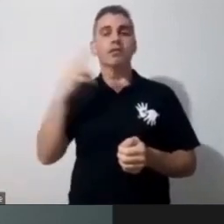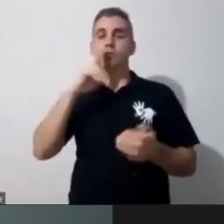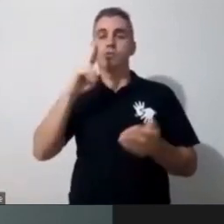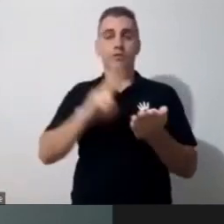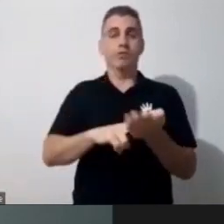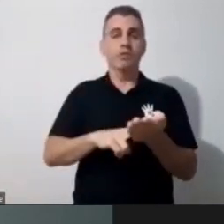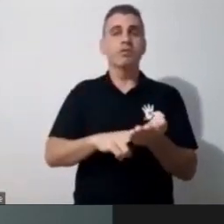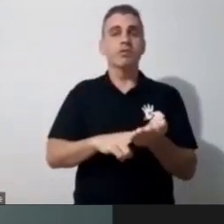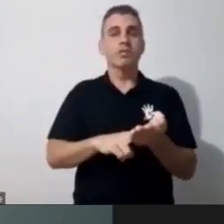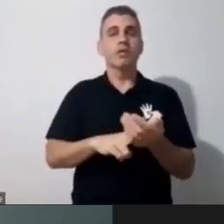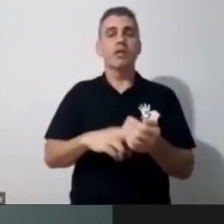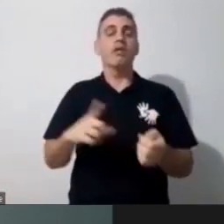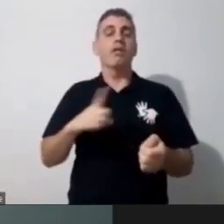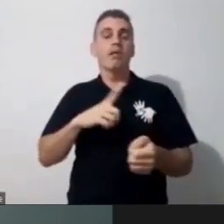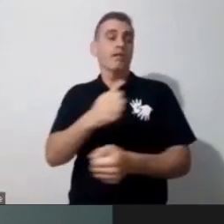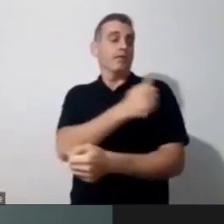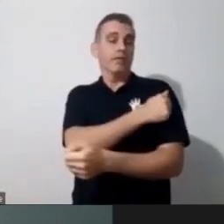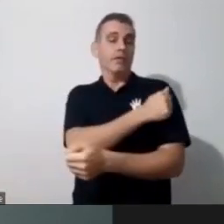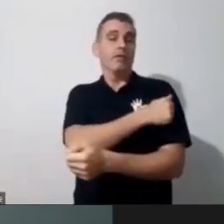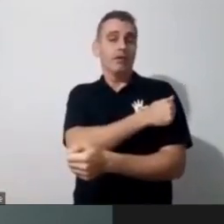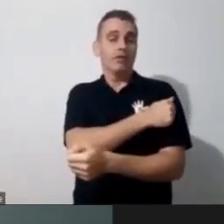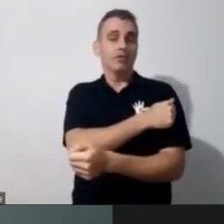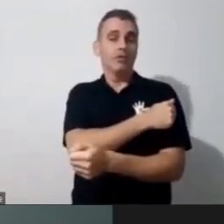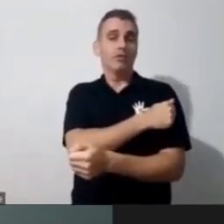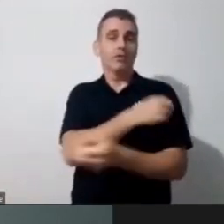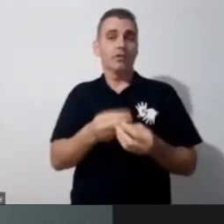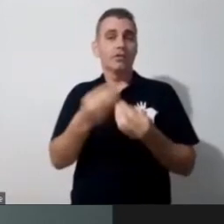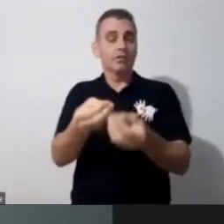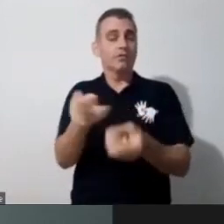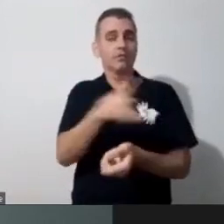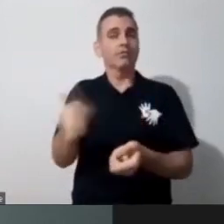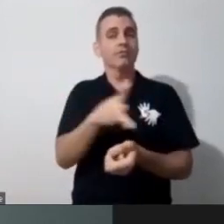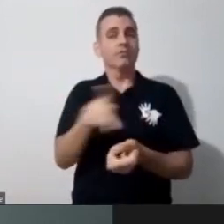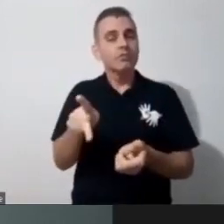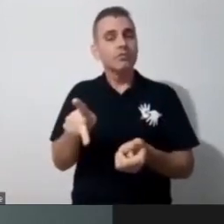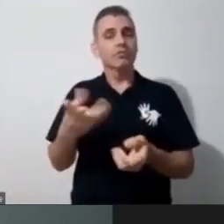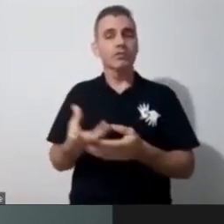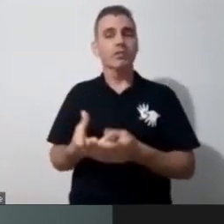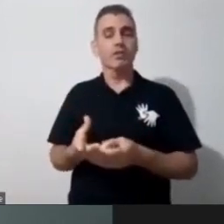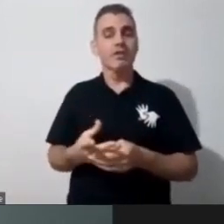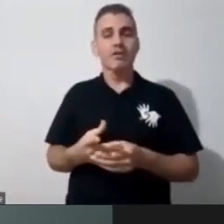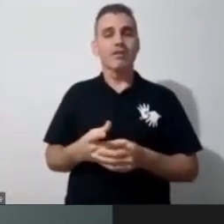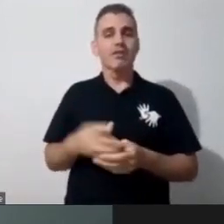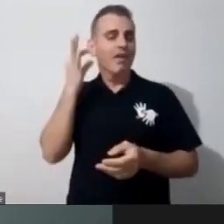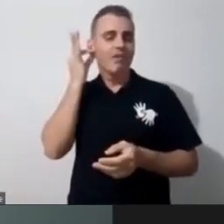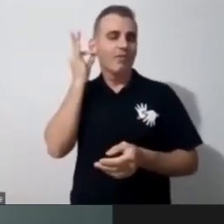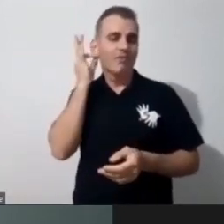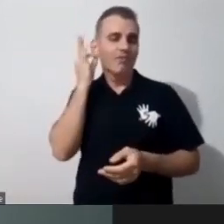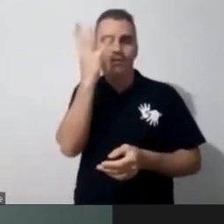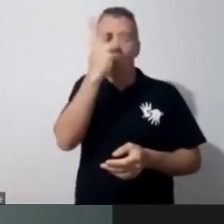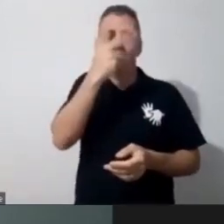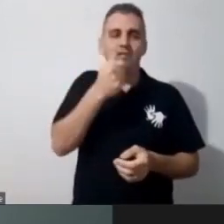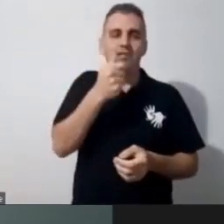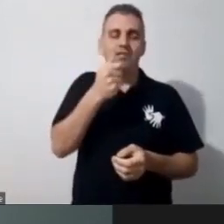de alunos que estão recebendo cartas dos professores, e é maravilhoso, porque ali, tu também já fortalece uma